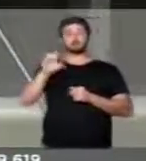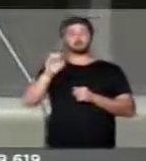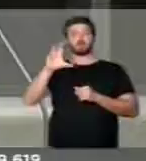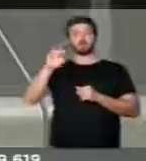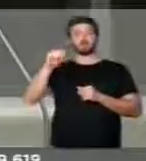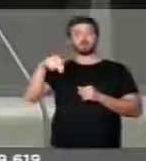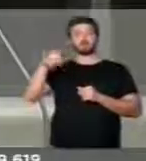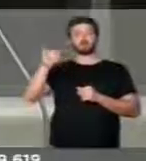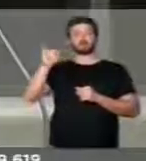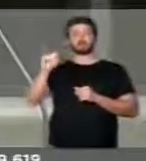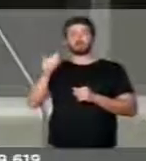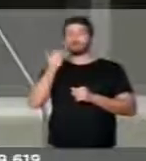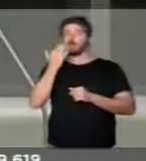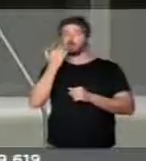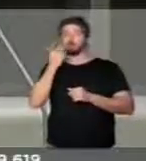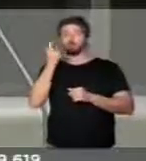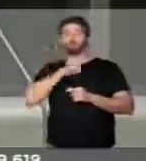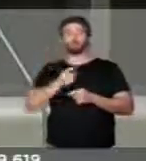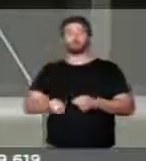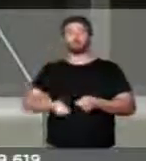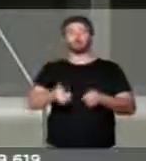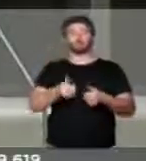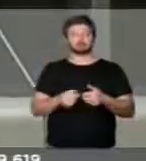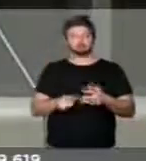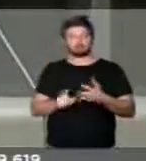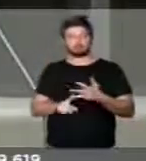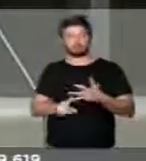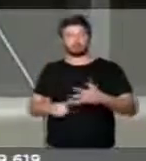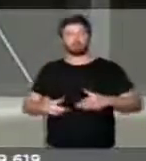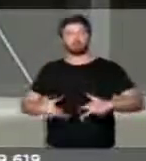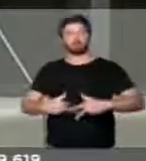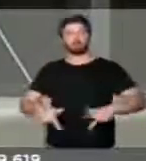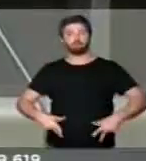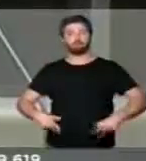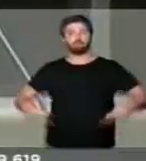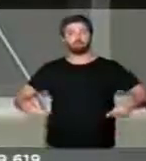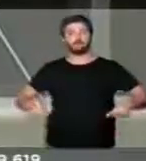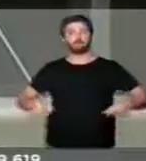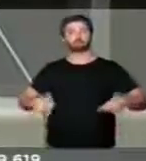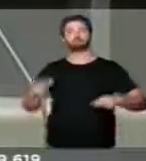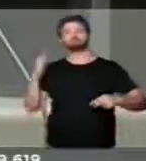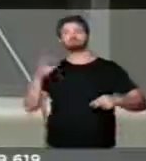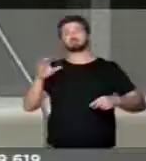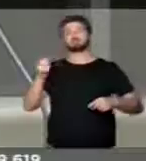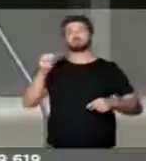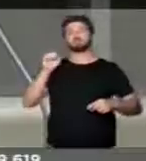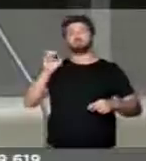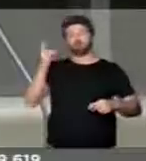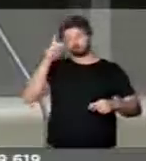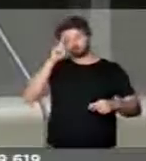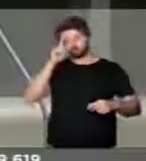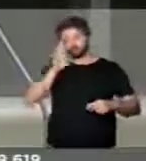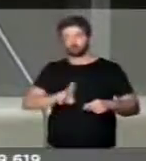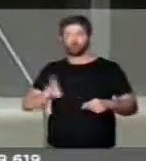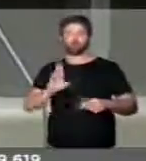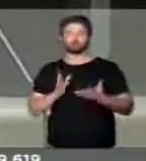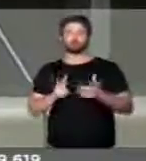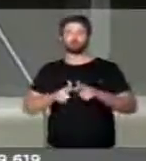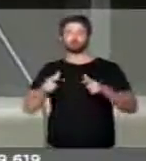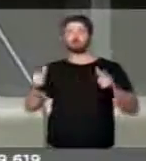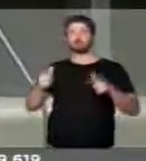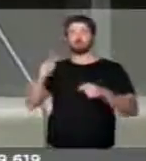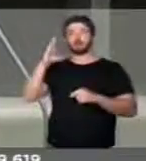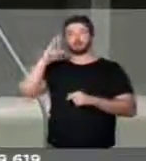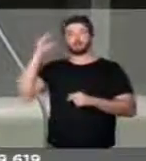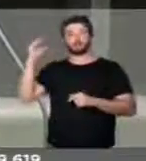Alimentos são conseguidos por doação, fraldas cerca de 180 por dia. A maioria para